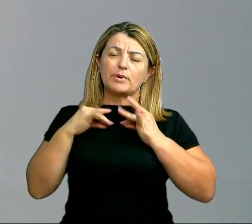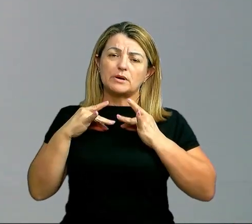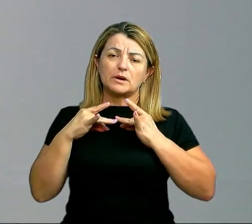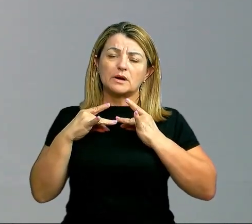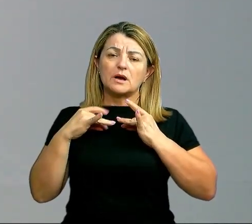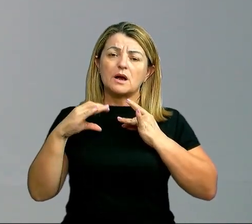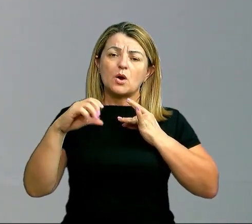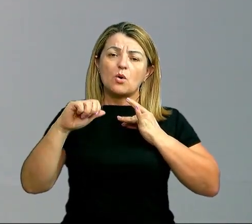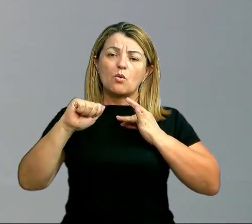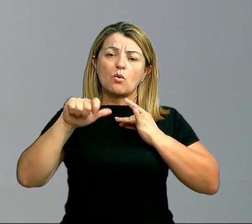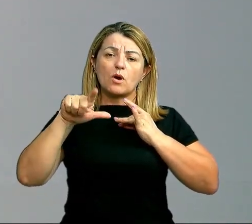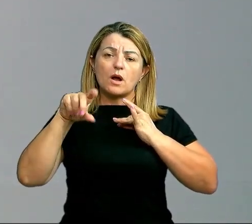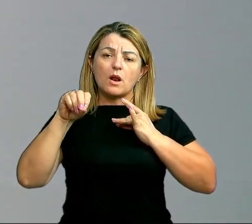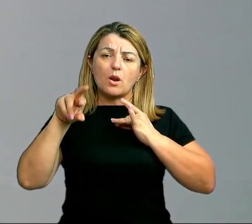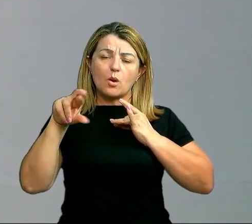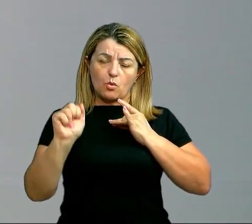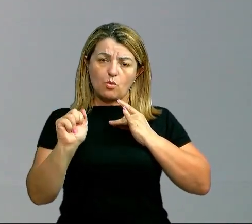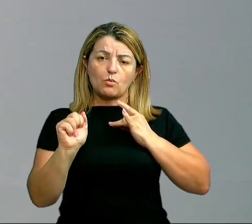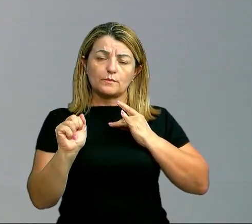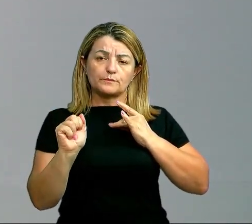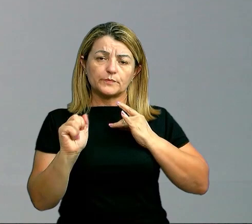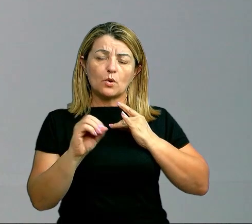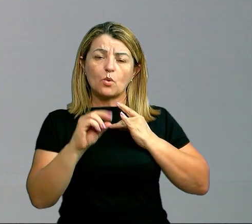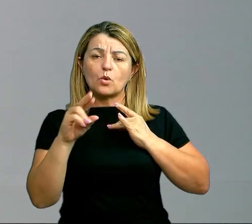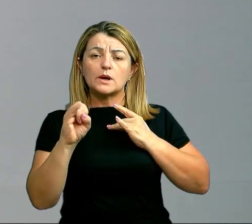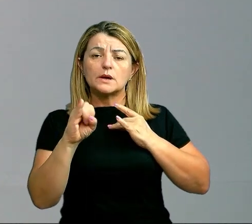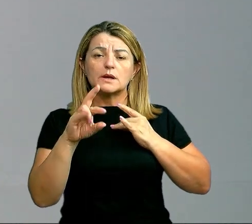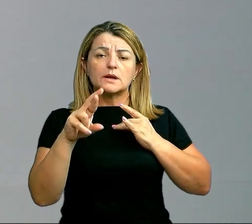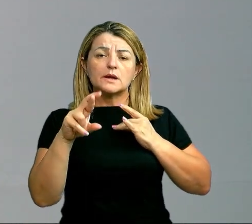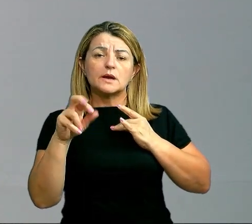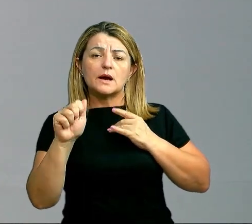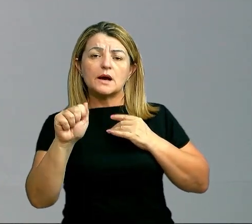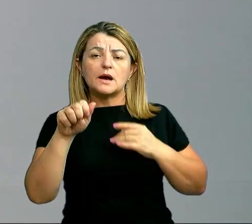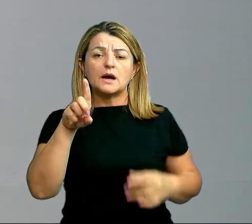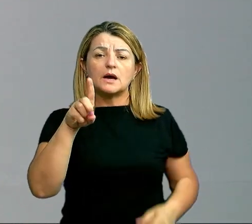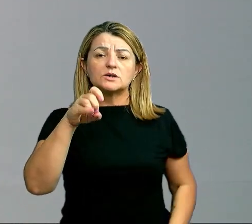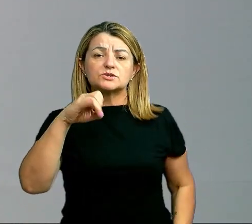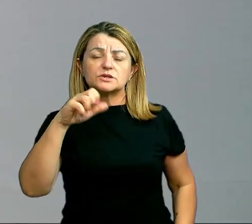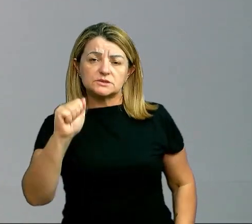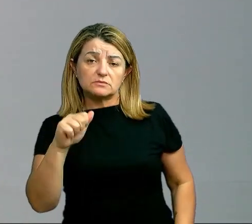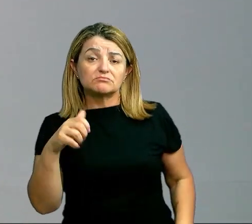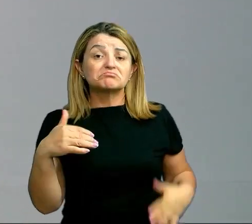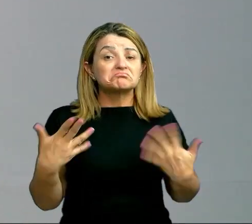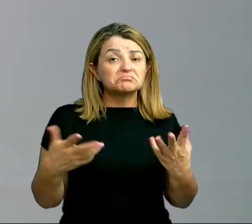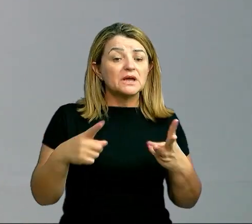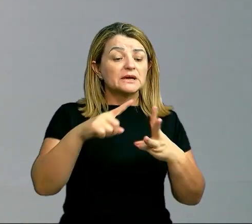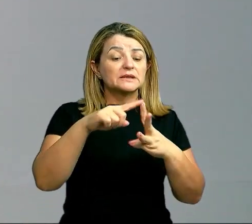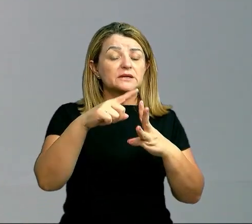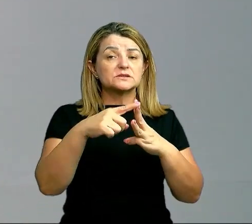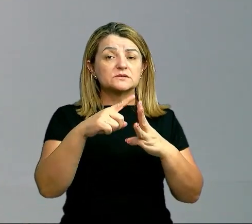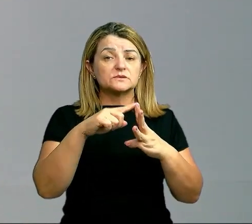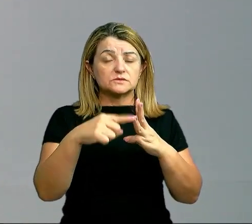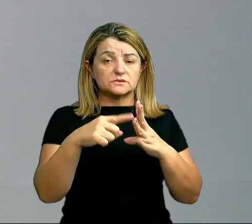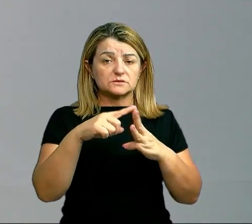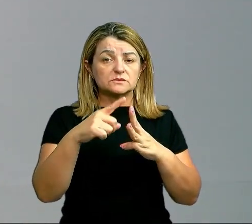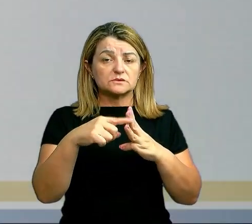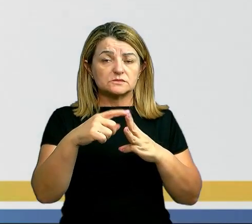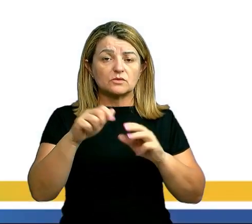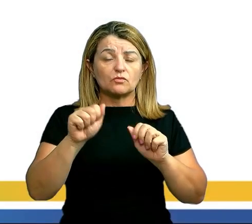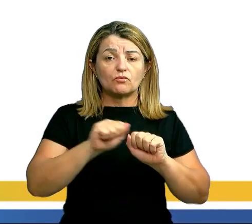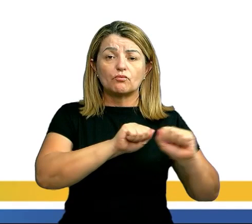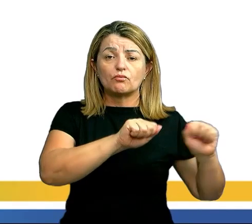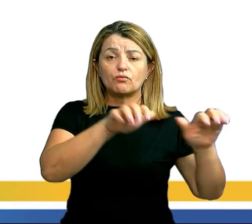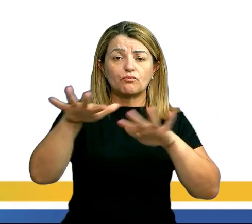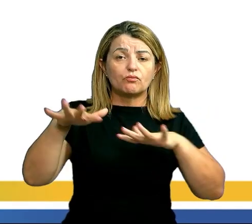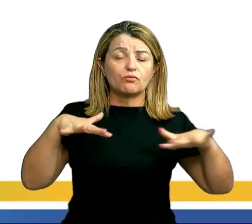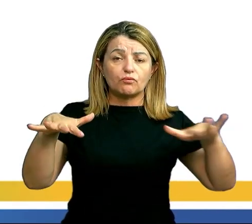radiação ou, como a gente também pode chamar de irradiação. Então, essas são as três formas que podemos associar a propagação de calor.